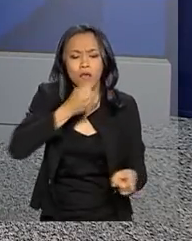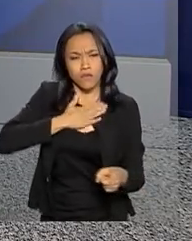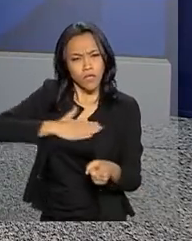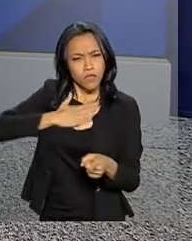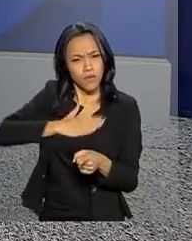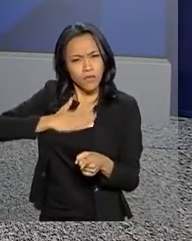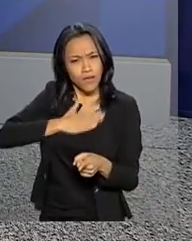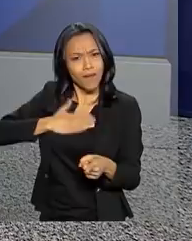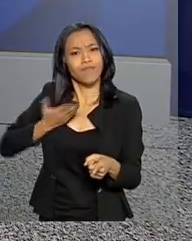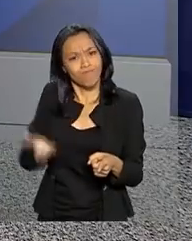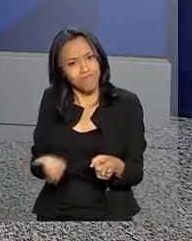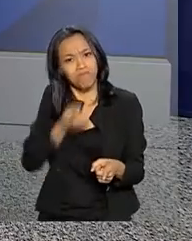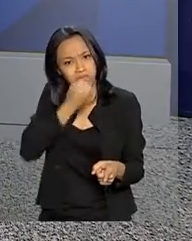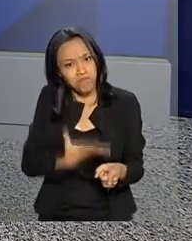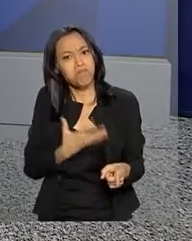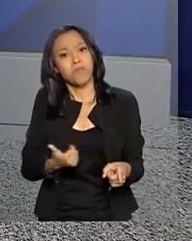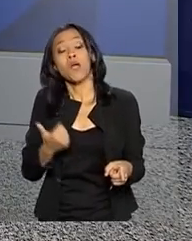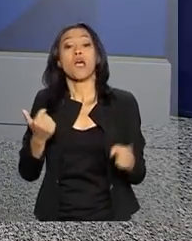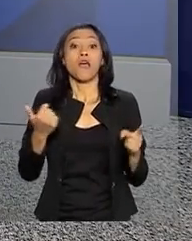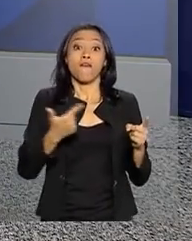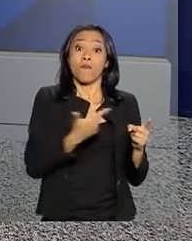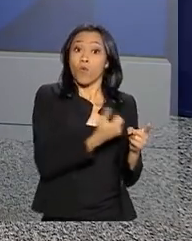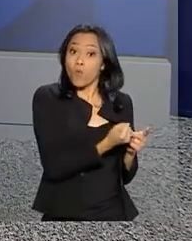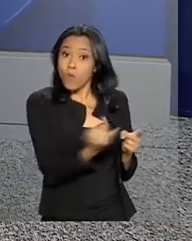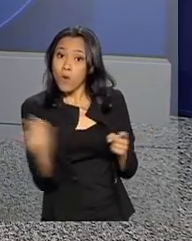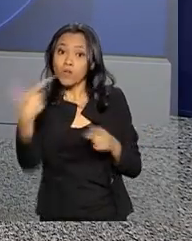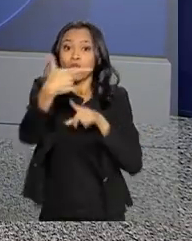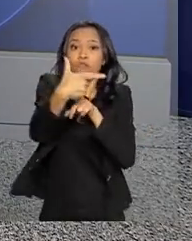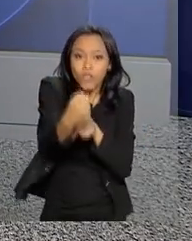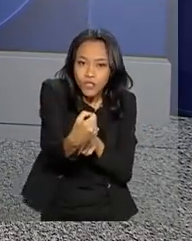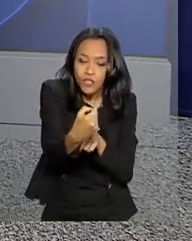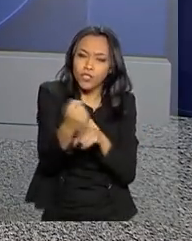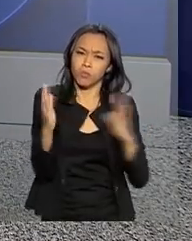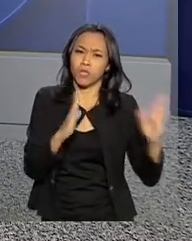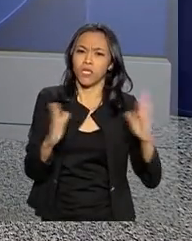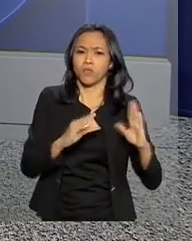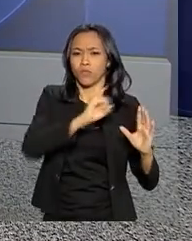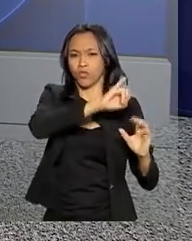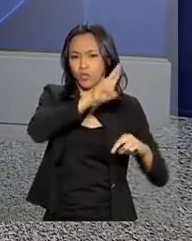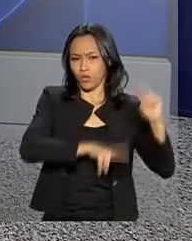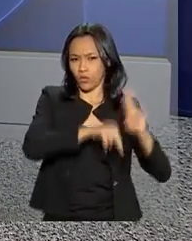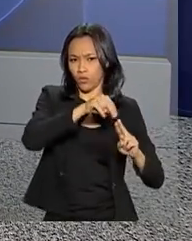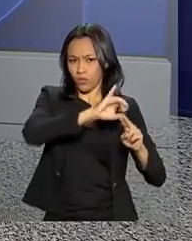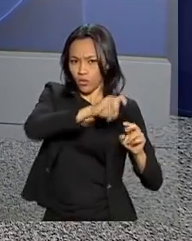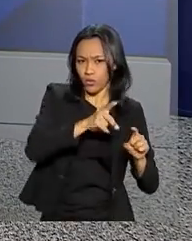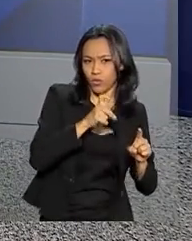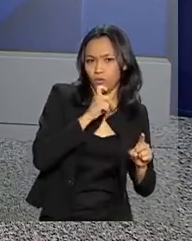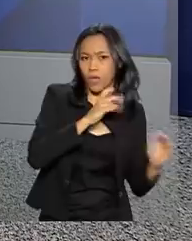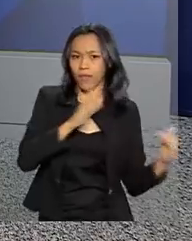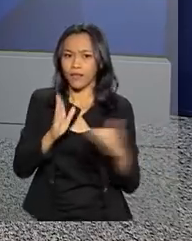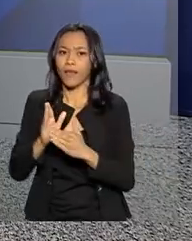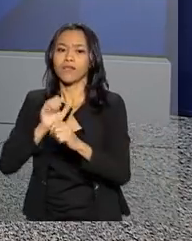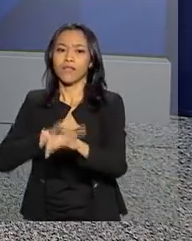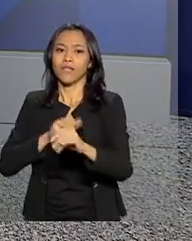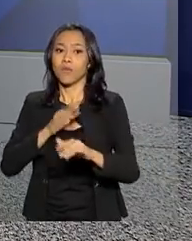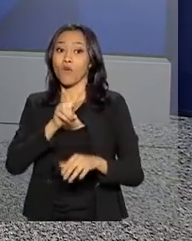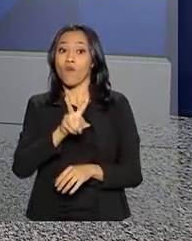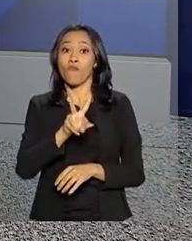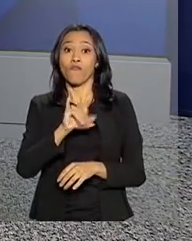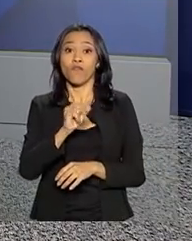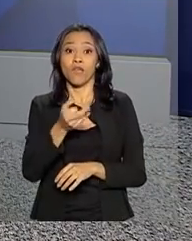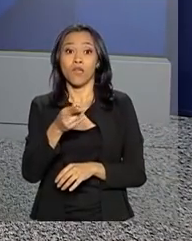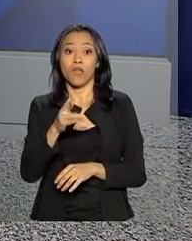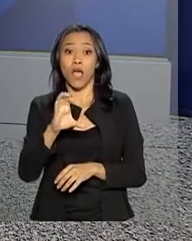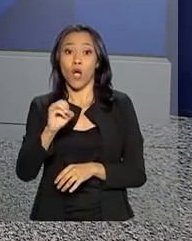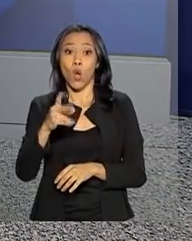Aviação Civil. Entre todos os 20 avaliados nos meses de julho a setembro, Viracopos é o melhor terminal. Numa